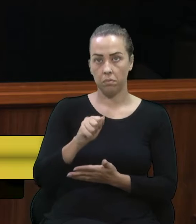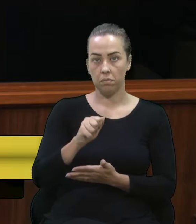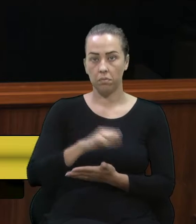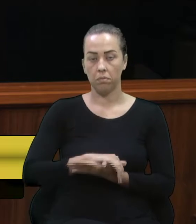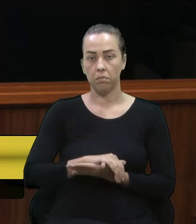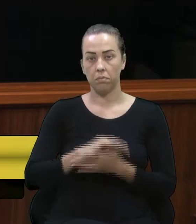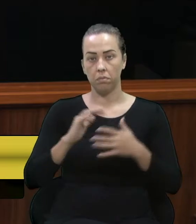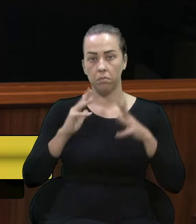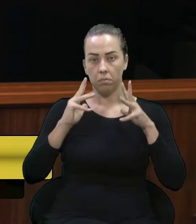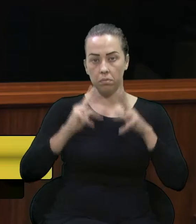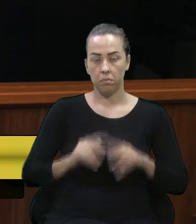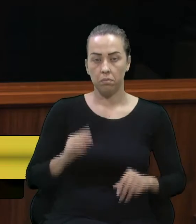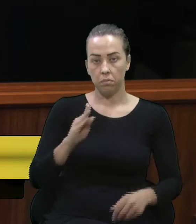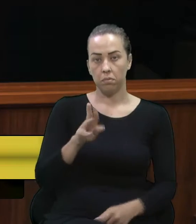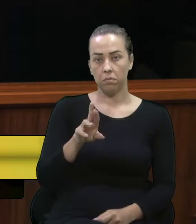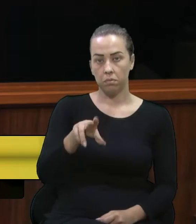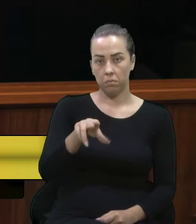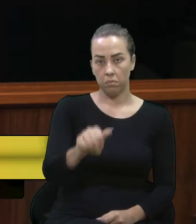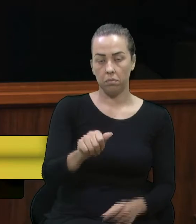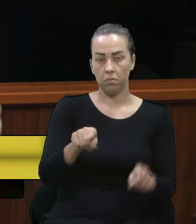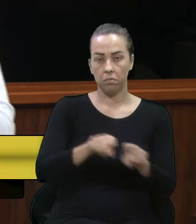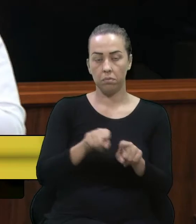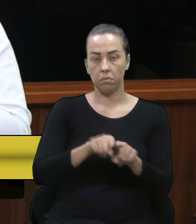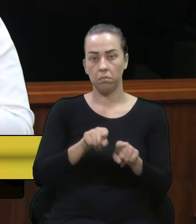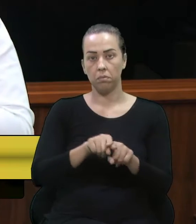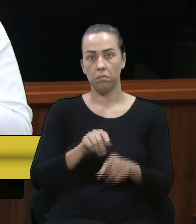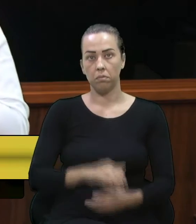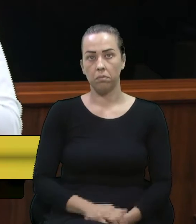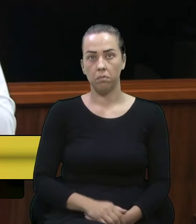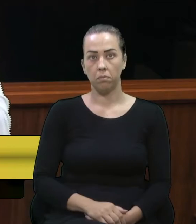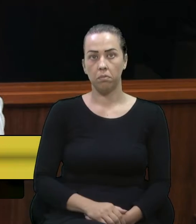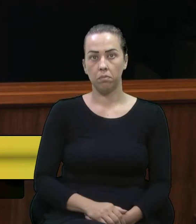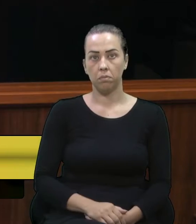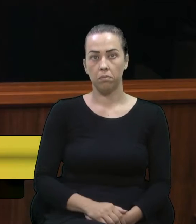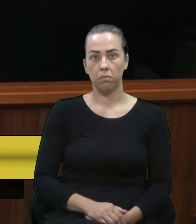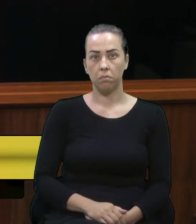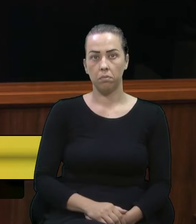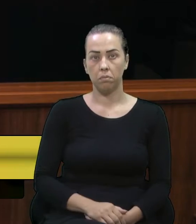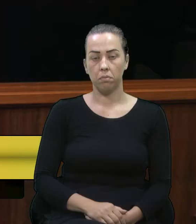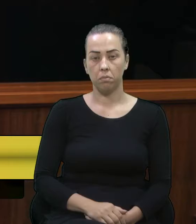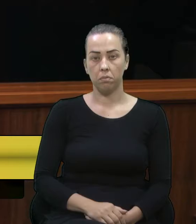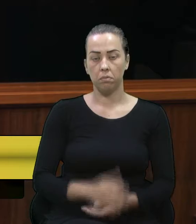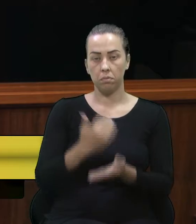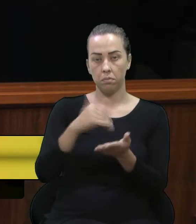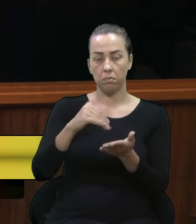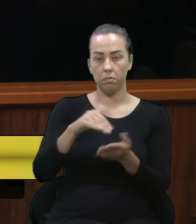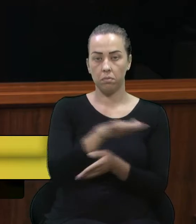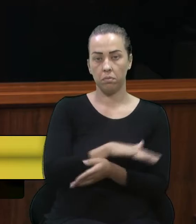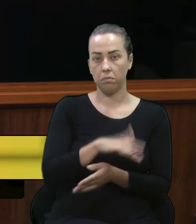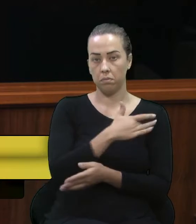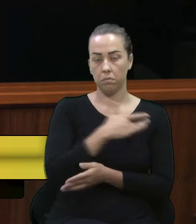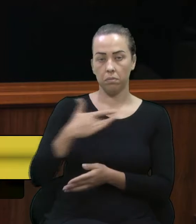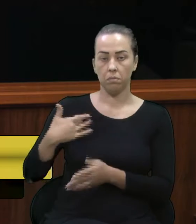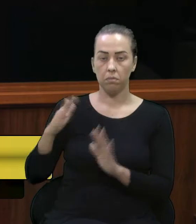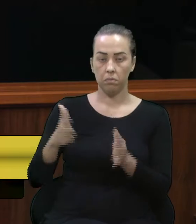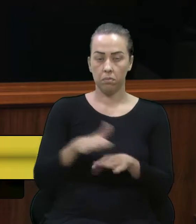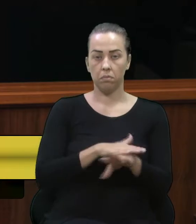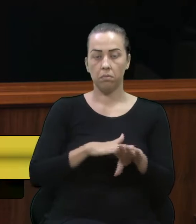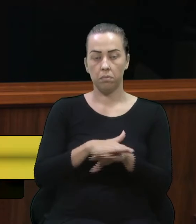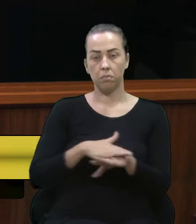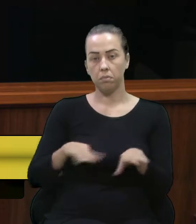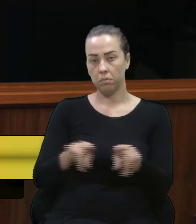Sanitária estava aqui, a Bruna, fiscal da Vigilância Sanitária estava, a Secretaria da Saúde nós já conversamos também.